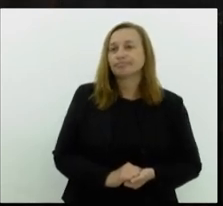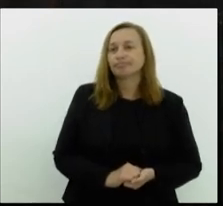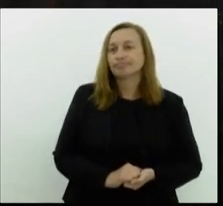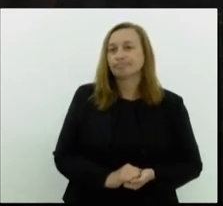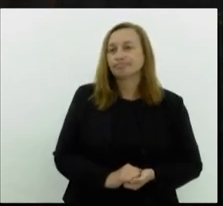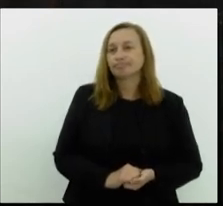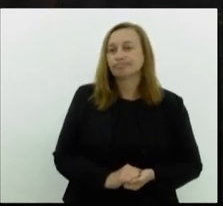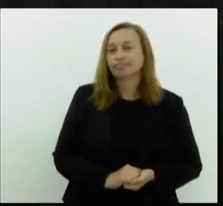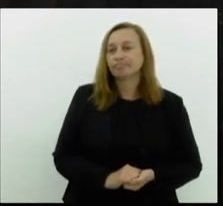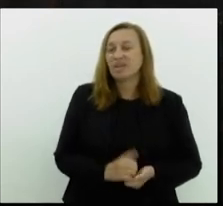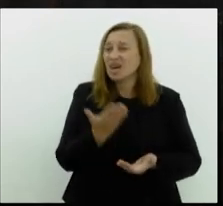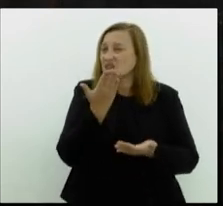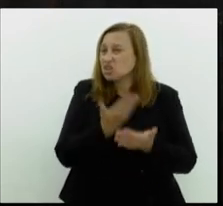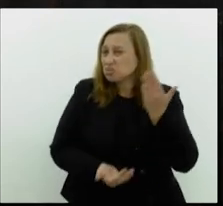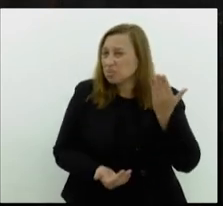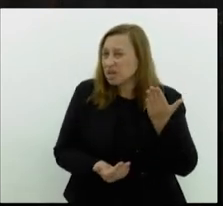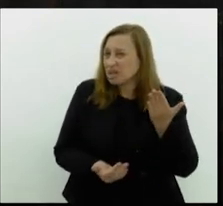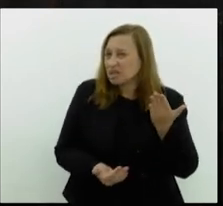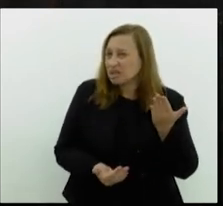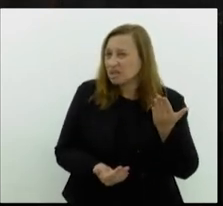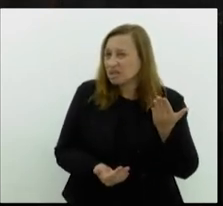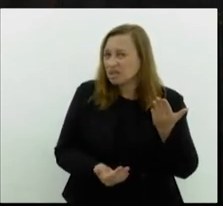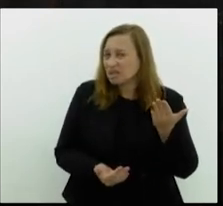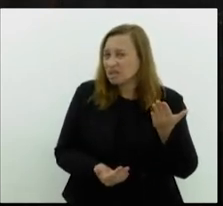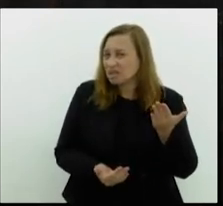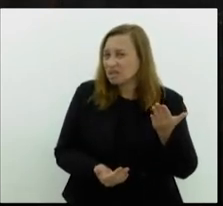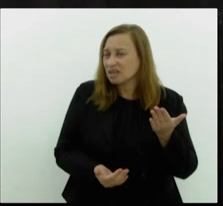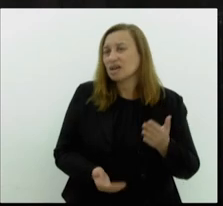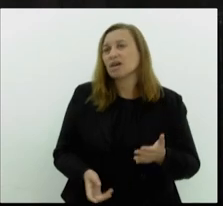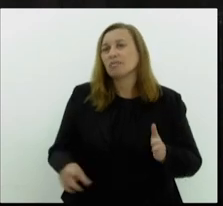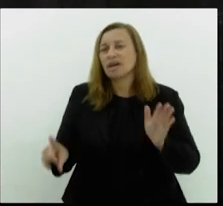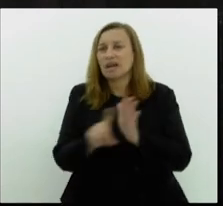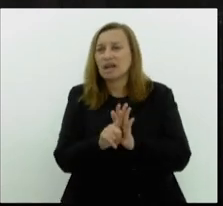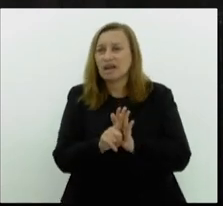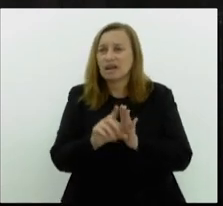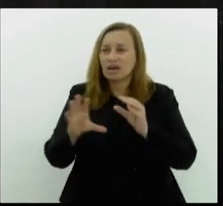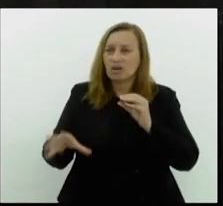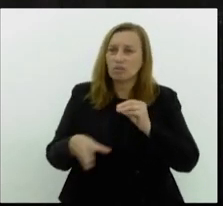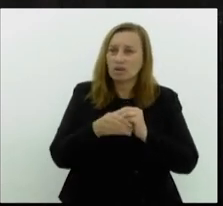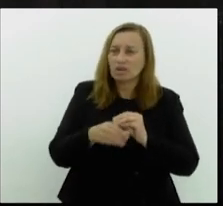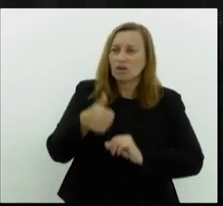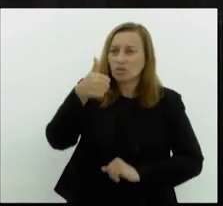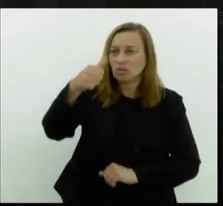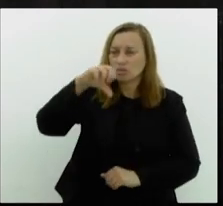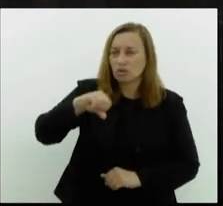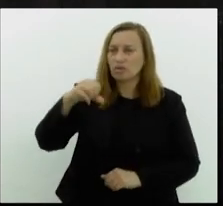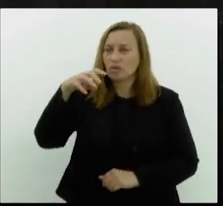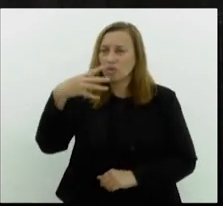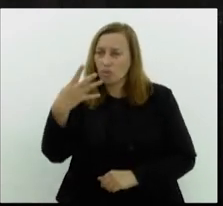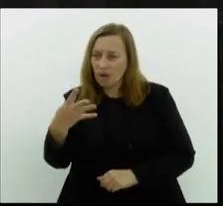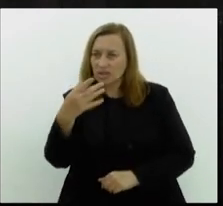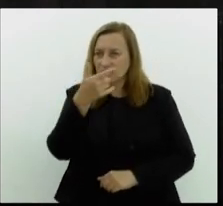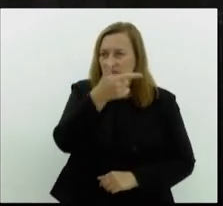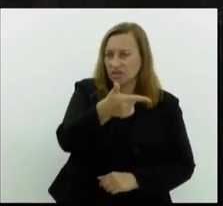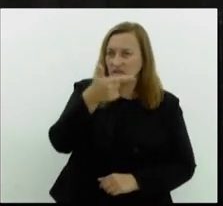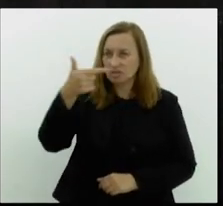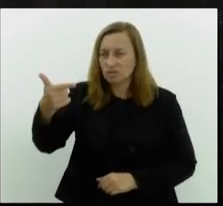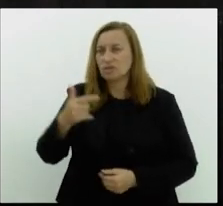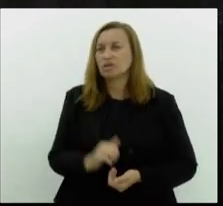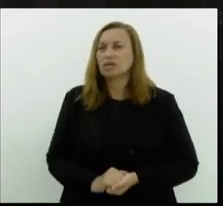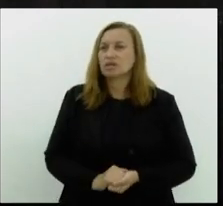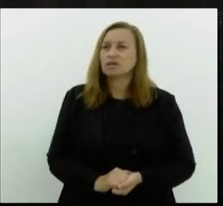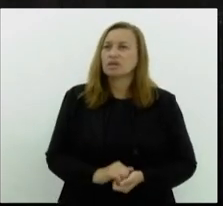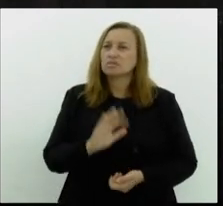as perdas estimadas geradas pela lei complementar 1,9 e 4, de 2022, que atingiram o